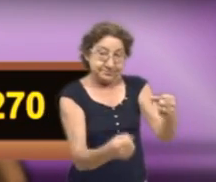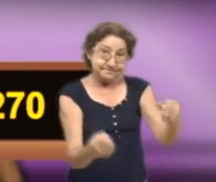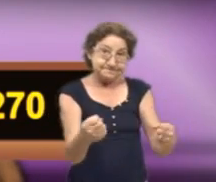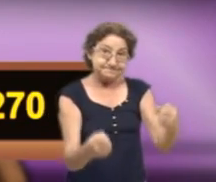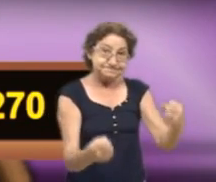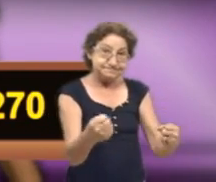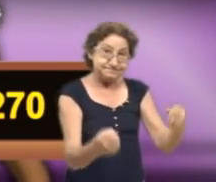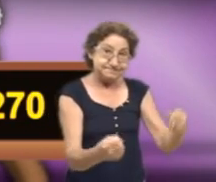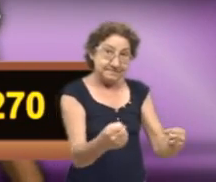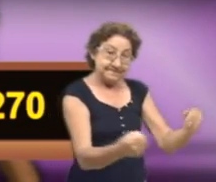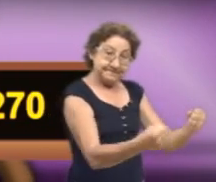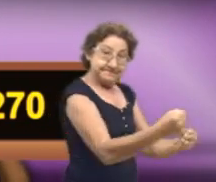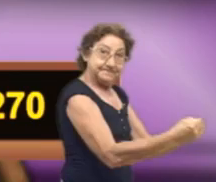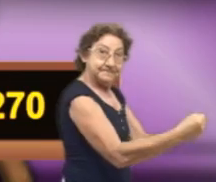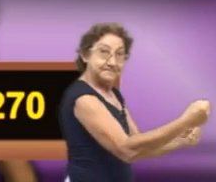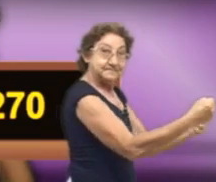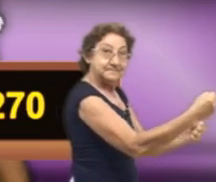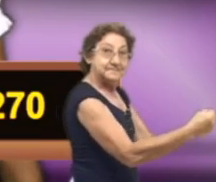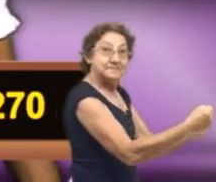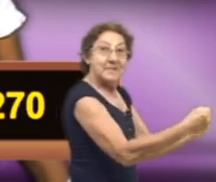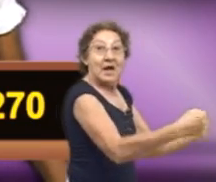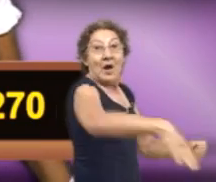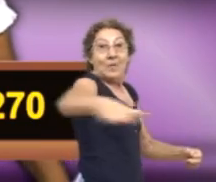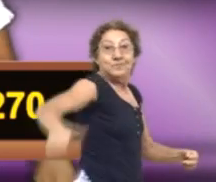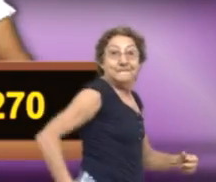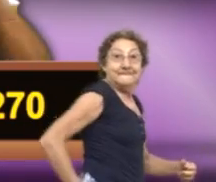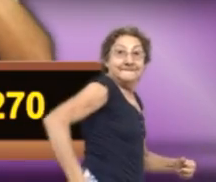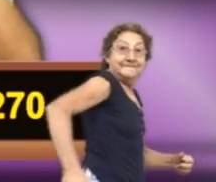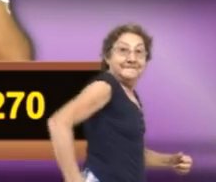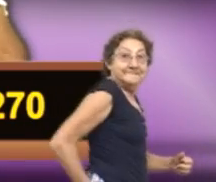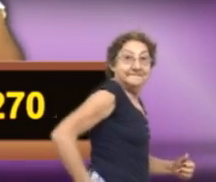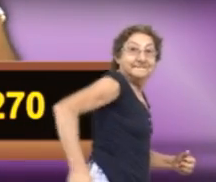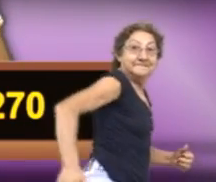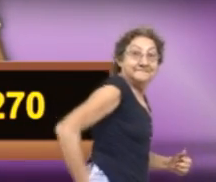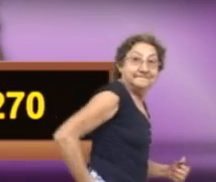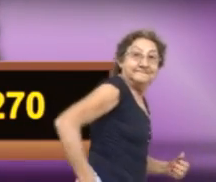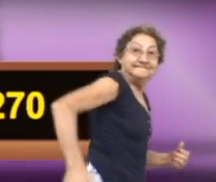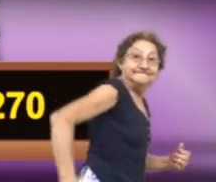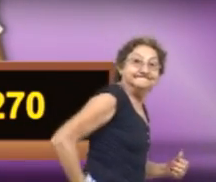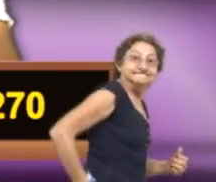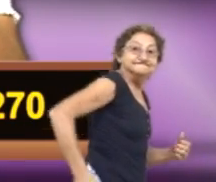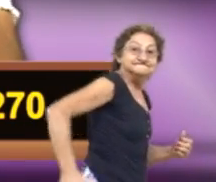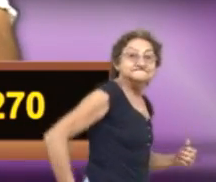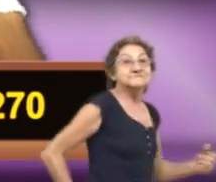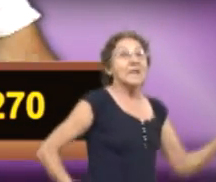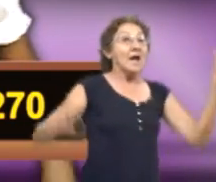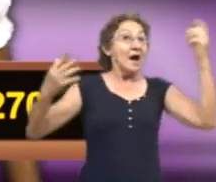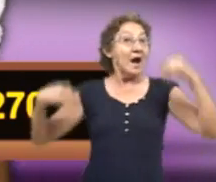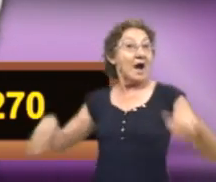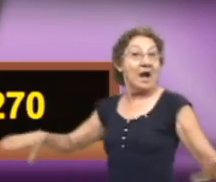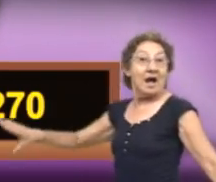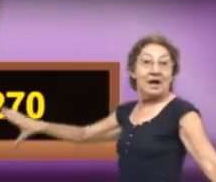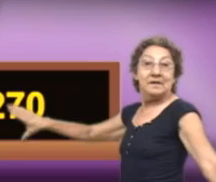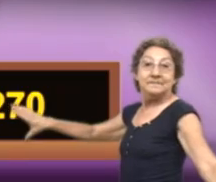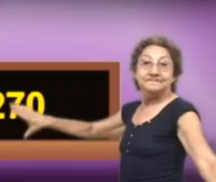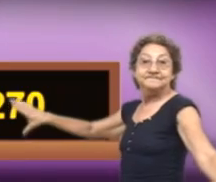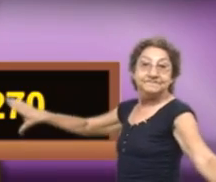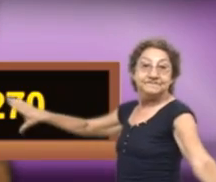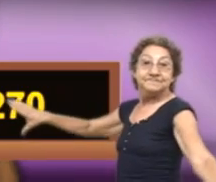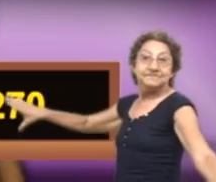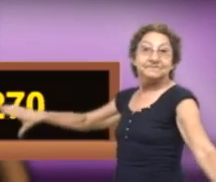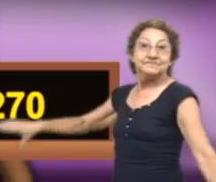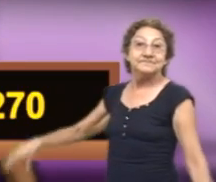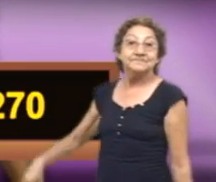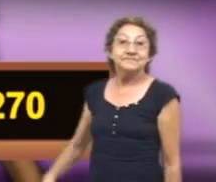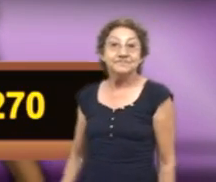de outubro. Eu vou mostrar a vocês que se eu ganhar, eu vou ajeitar